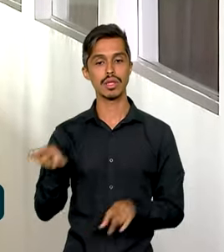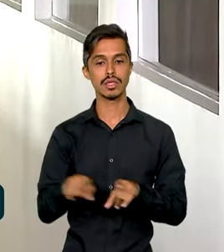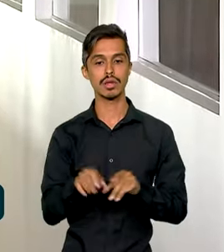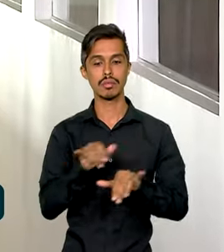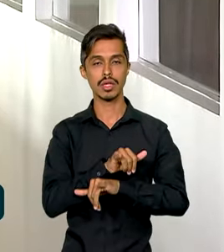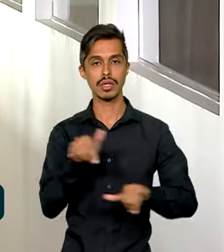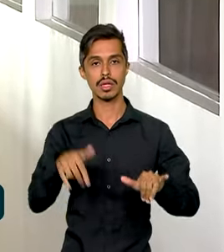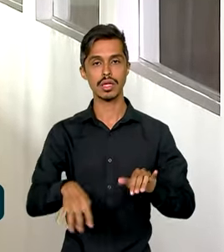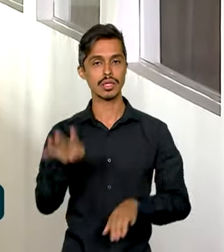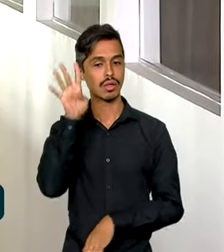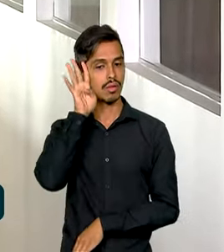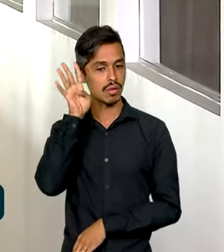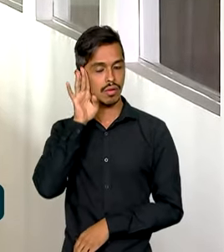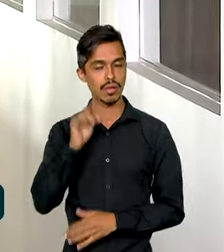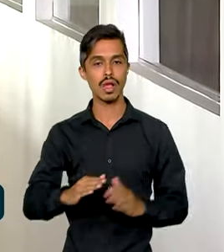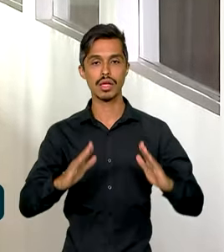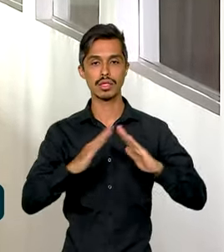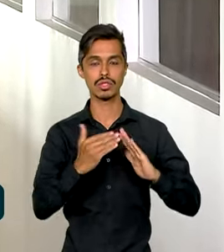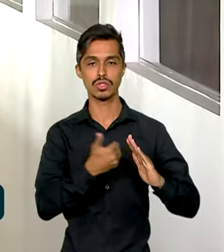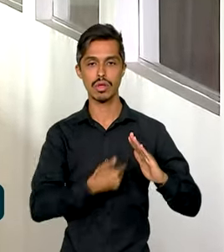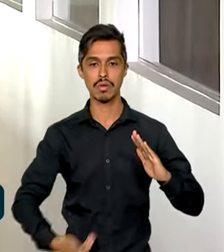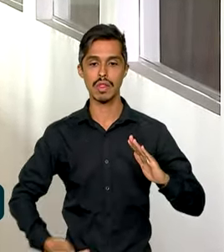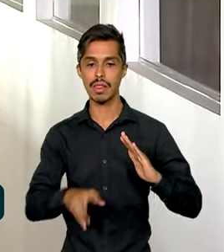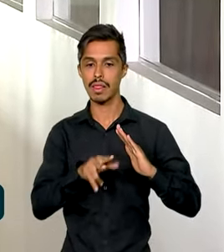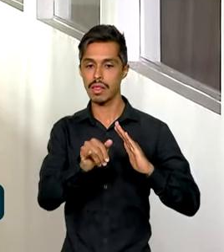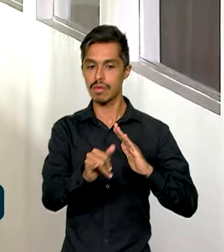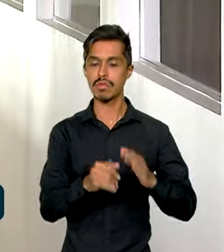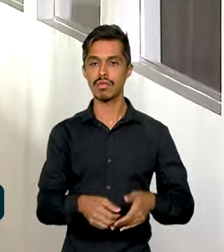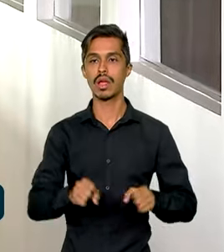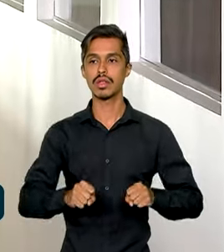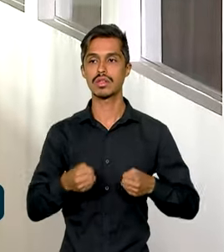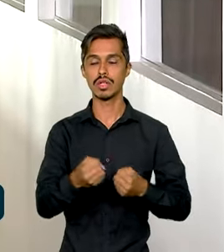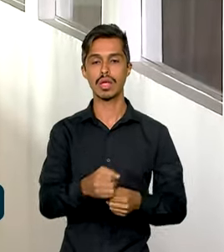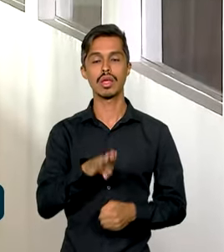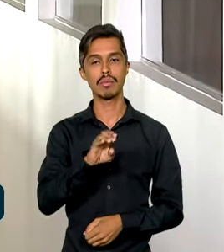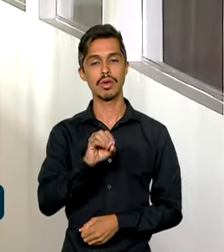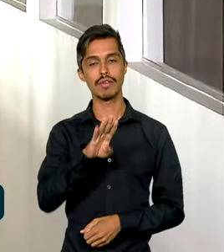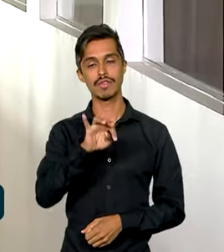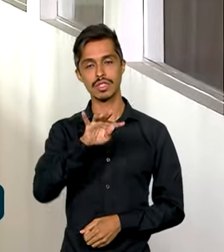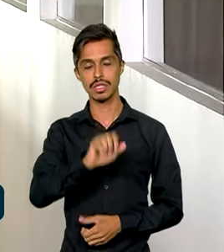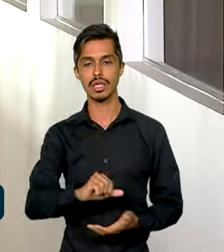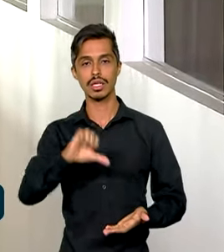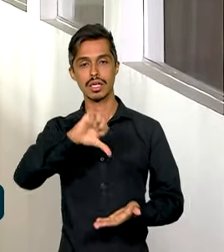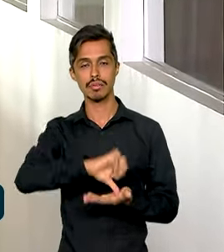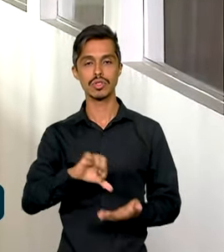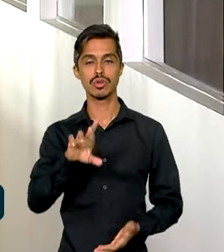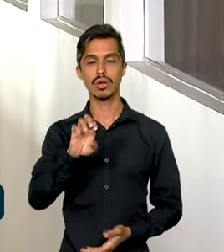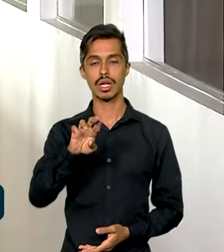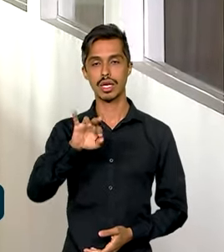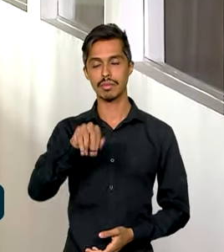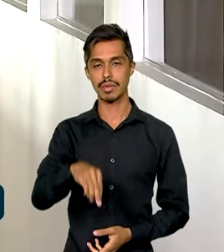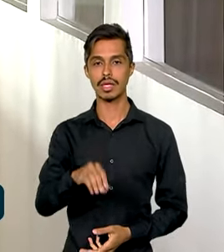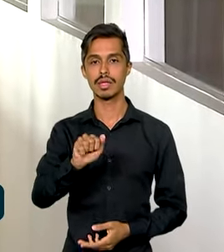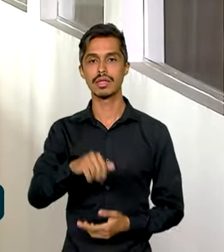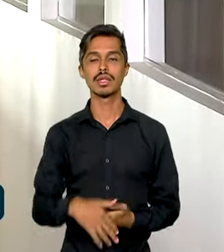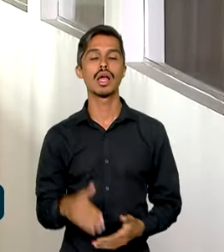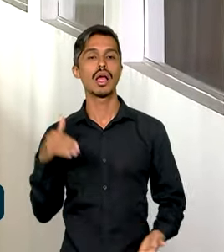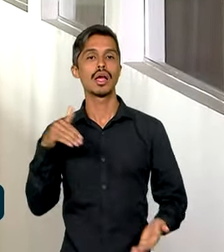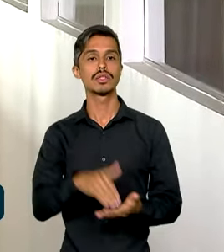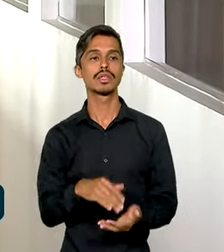nesta quarta-feira, a Casa de Governo vai atuar em Boa Vista, capital de Roraima, até 31 de dezembro de